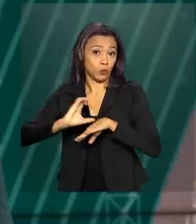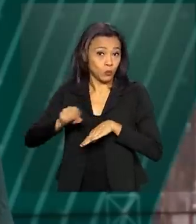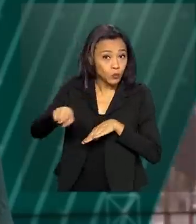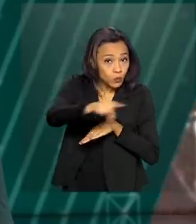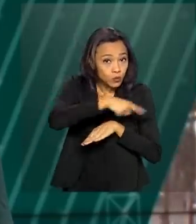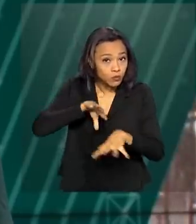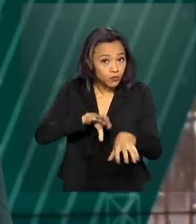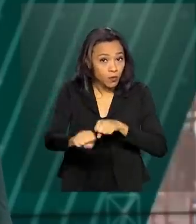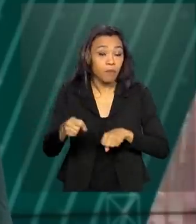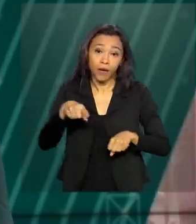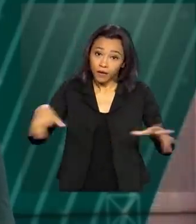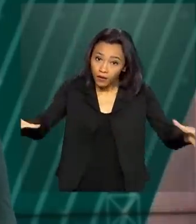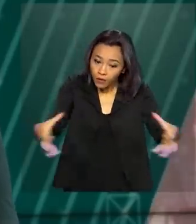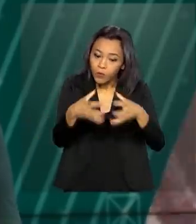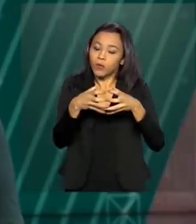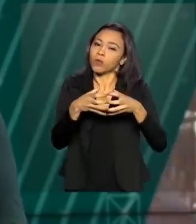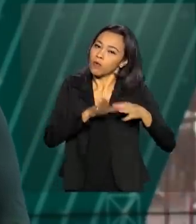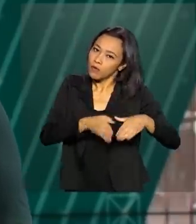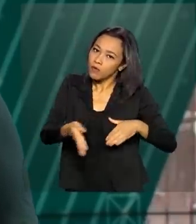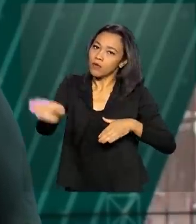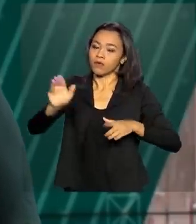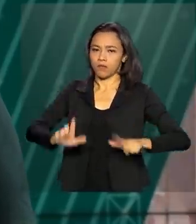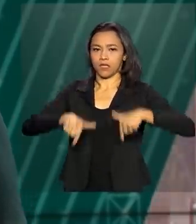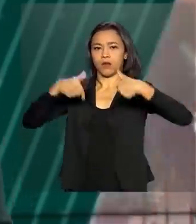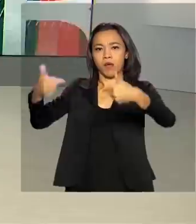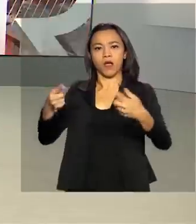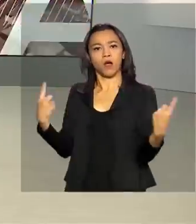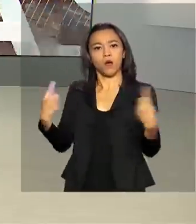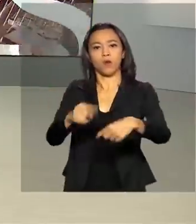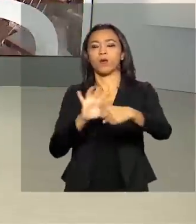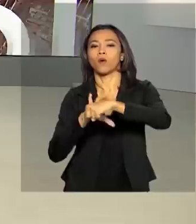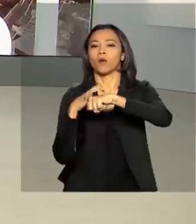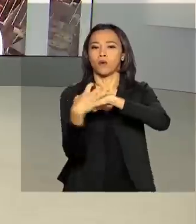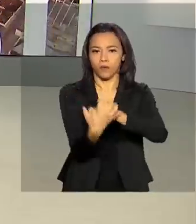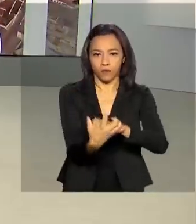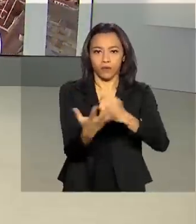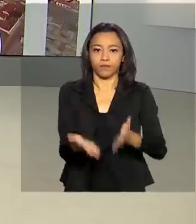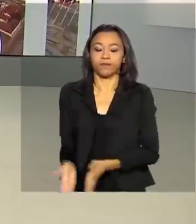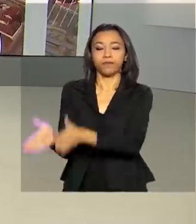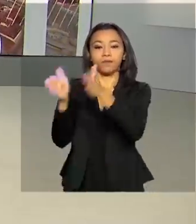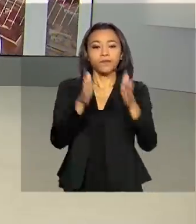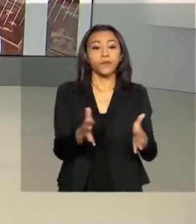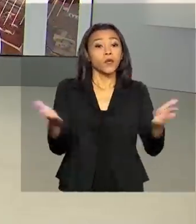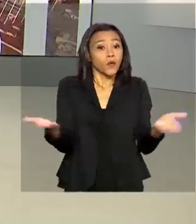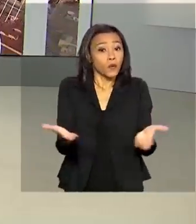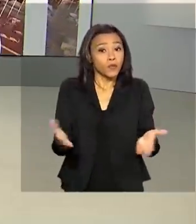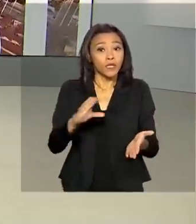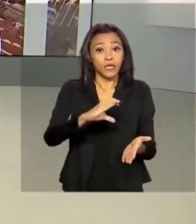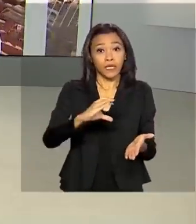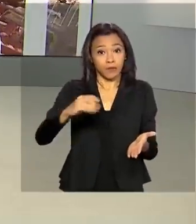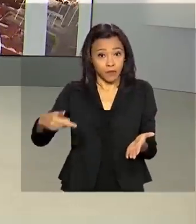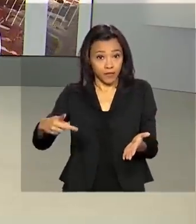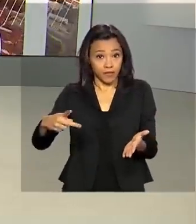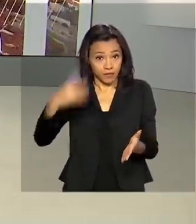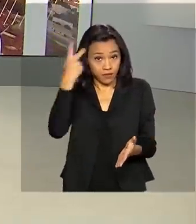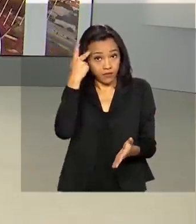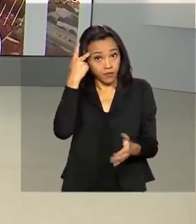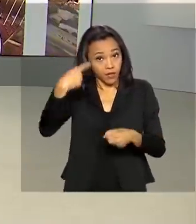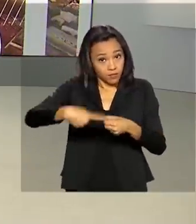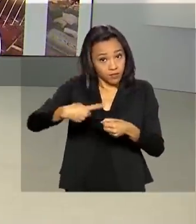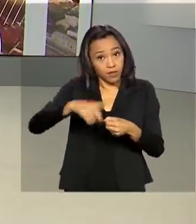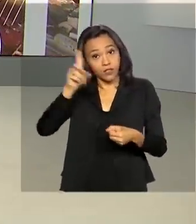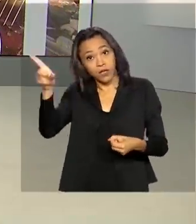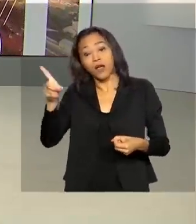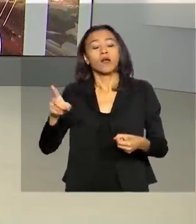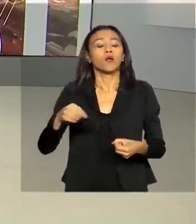a atuação nas ações de combate à Covid-19. Hoje, em Campinas, São Paulo, o ministro da Ciência e Tecnologia, Marcos